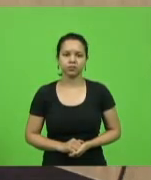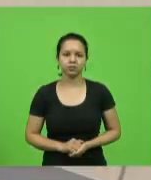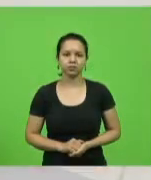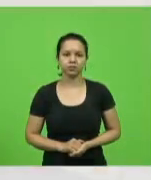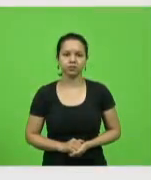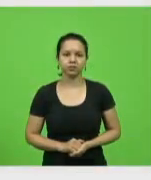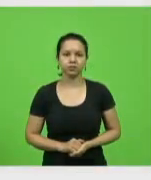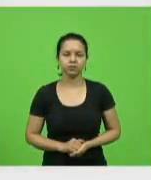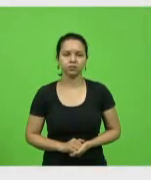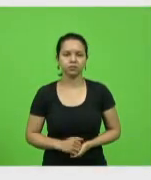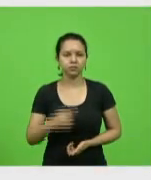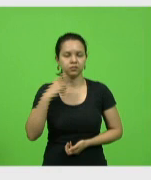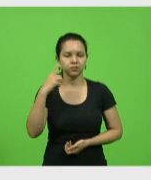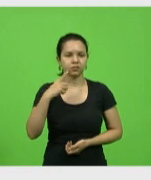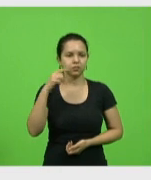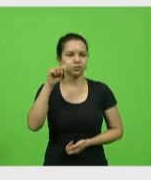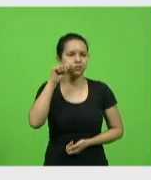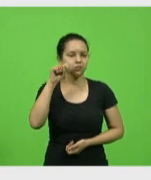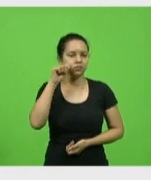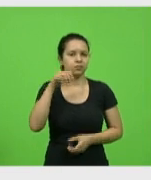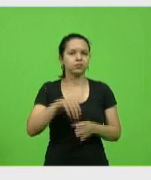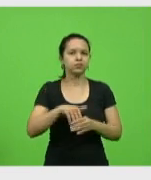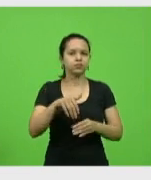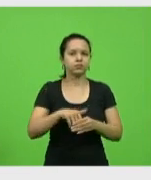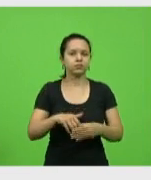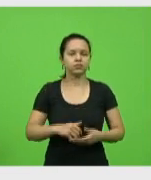deputada Ana Campanholo, como vota?